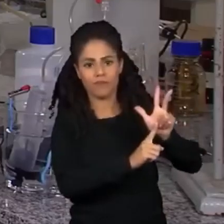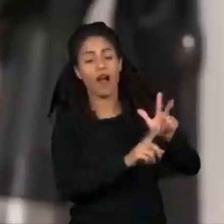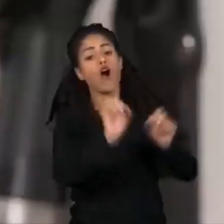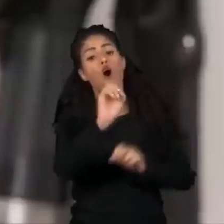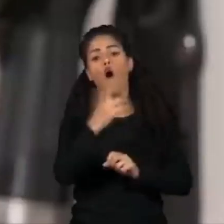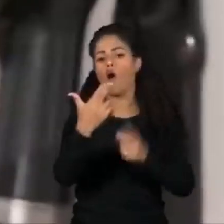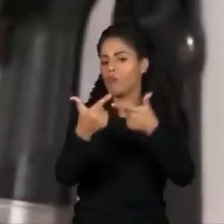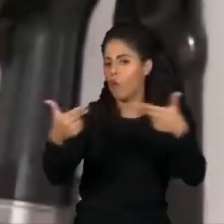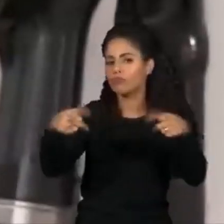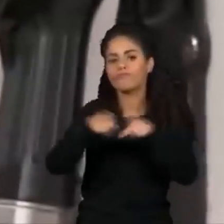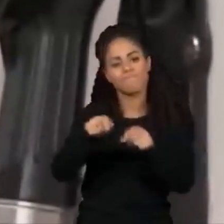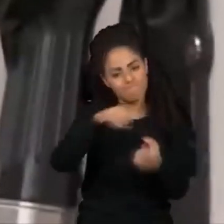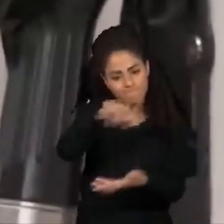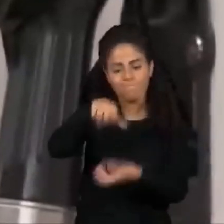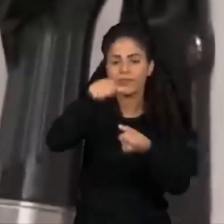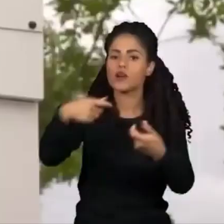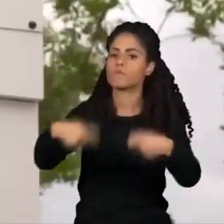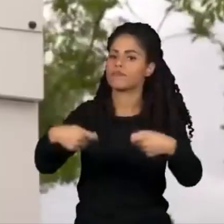puramente.